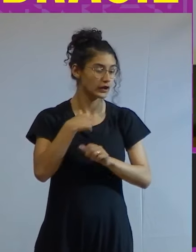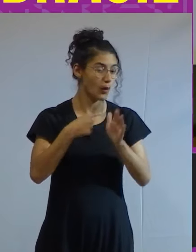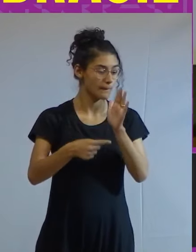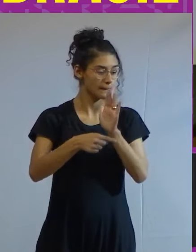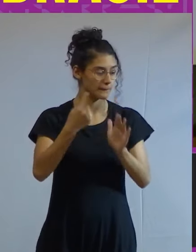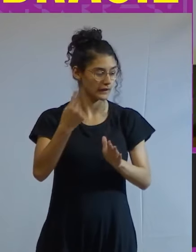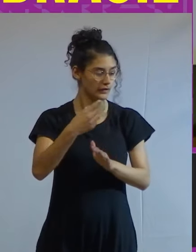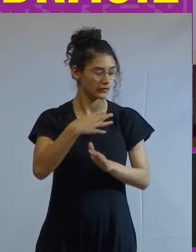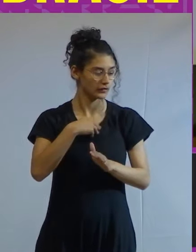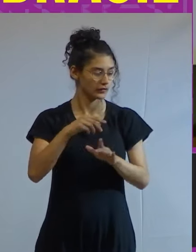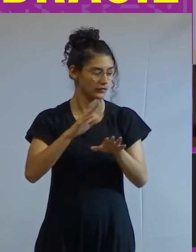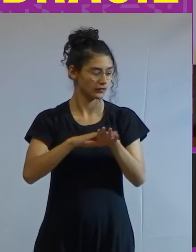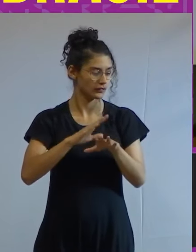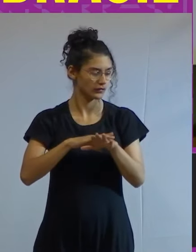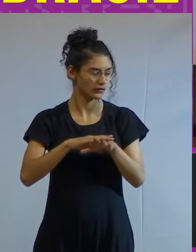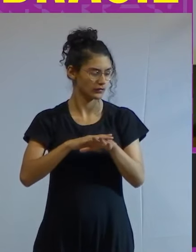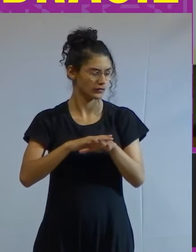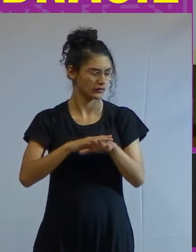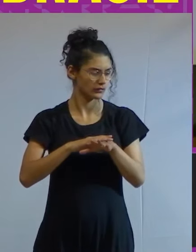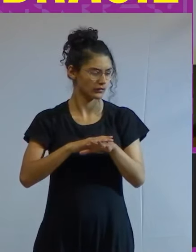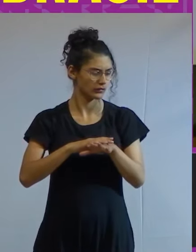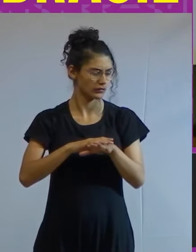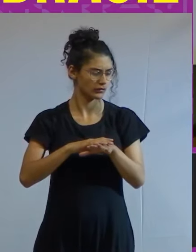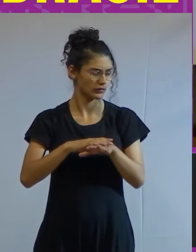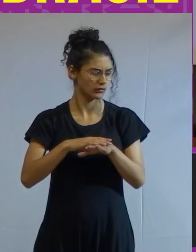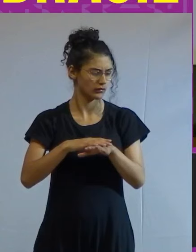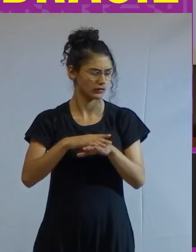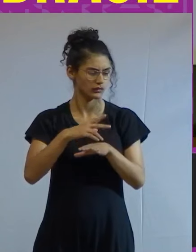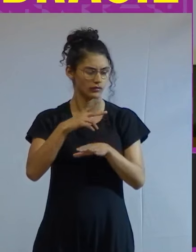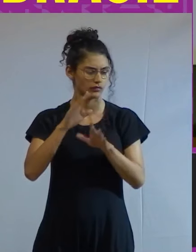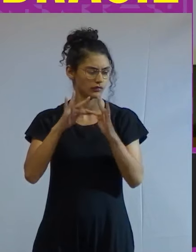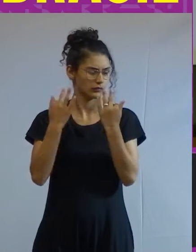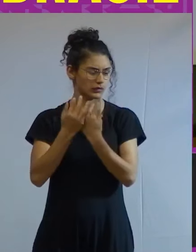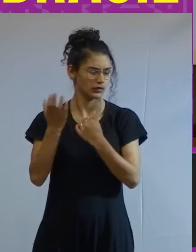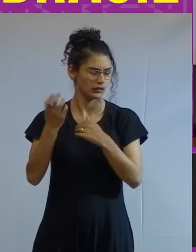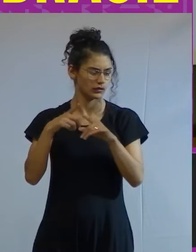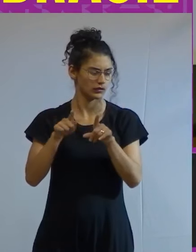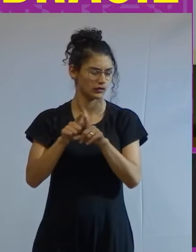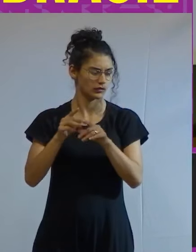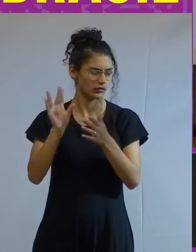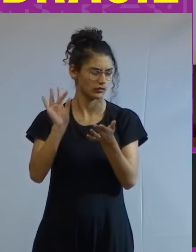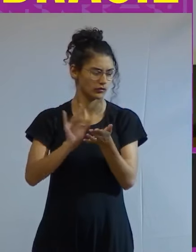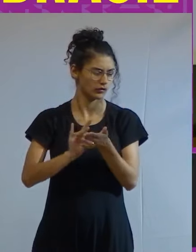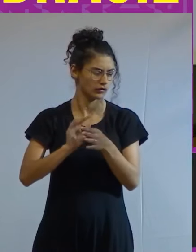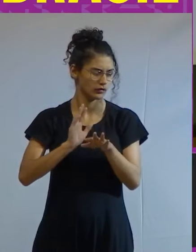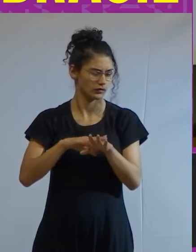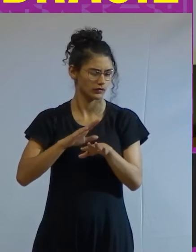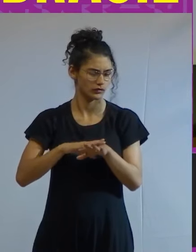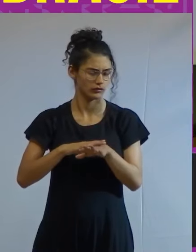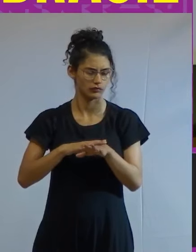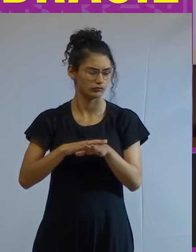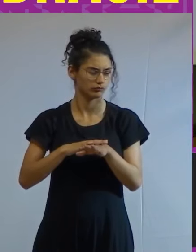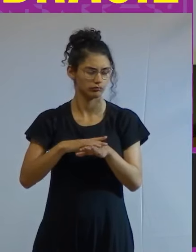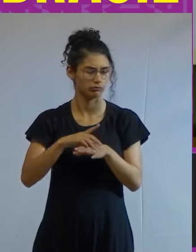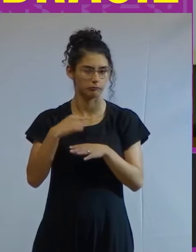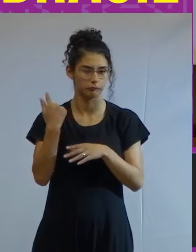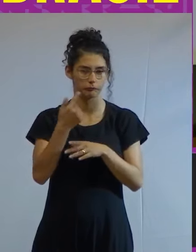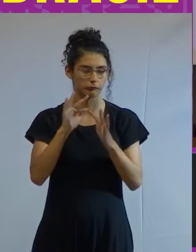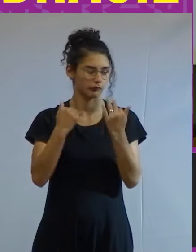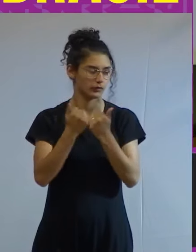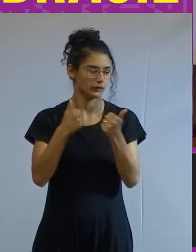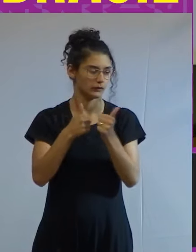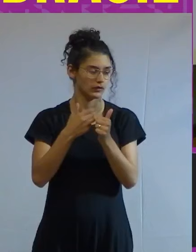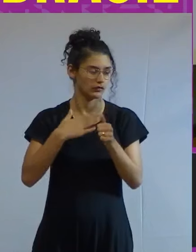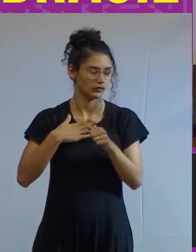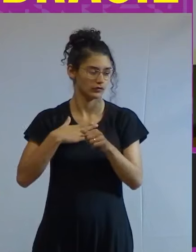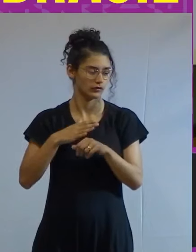primeira da minha família e além de ser a primeira da minha família eu queria mudar de fato a vida das pessoas que estão ao meu redor que no